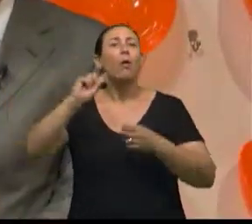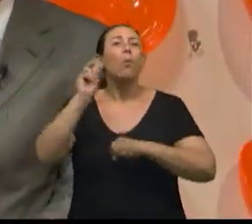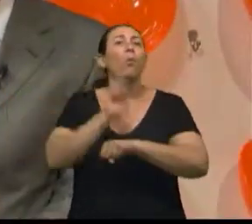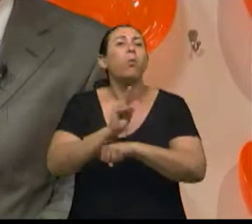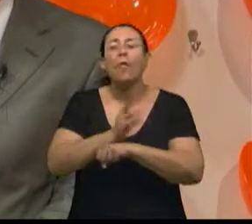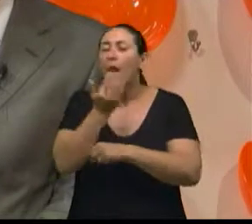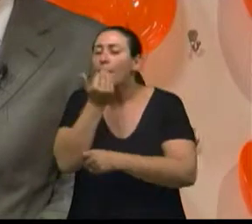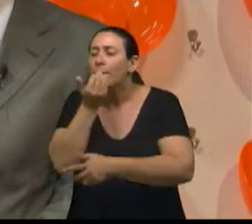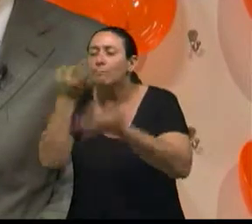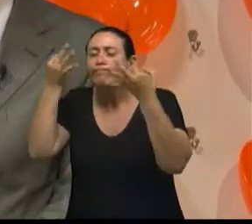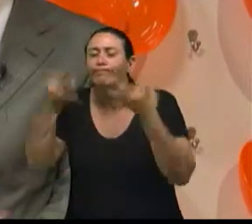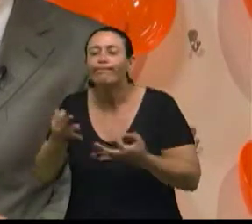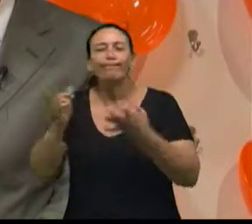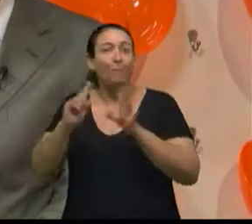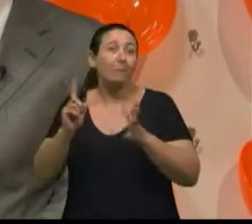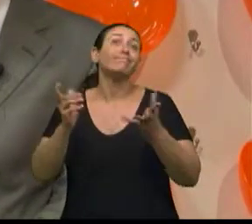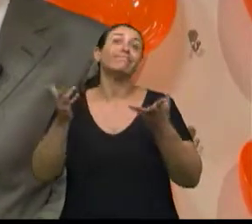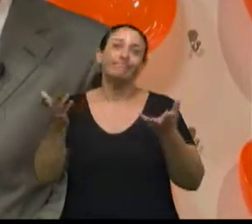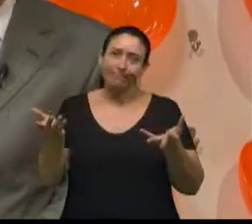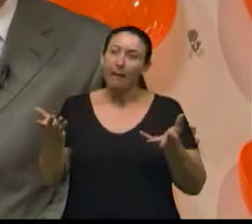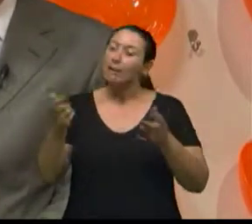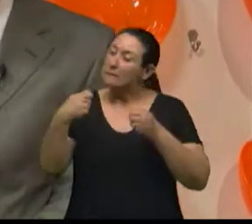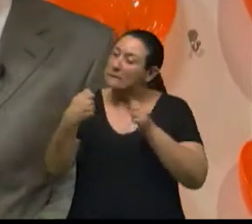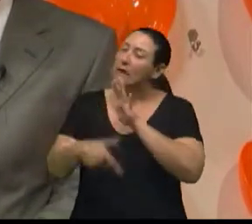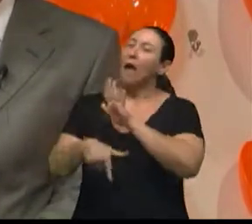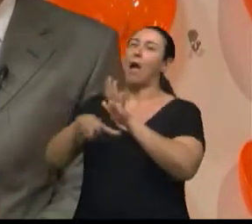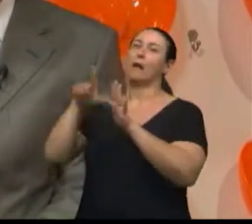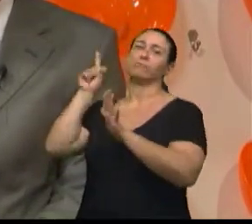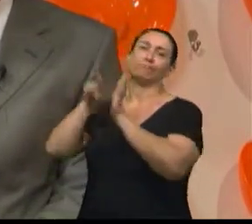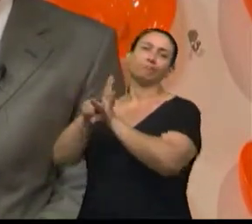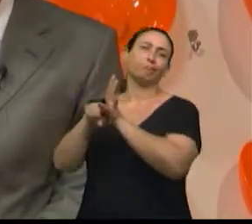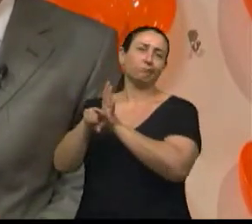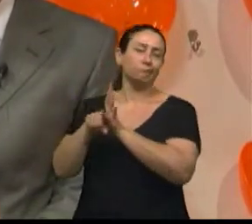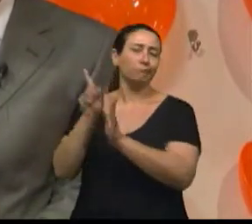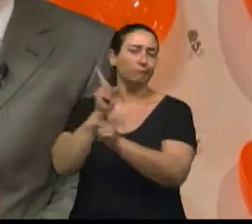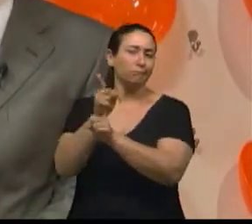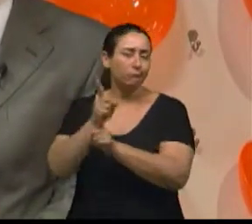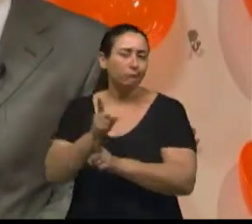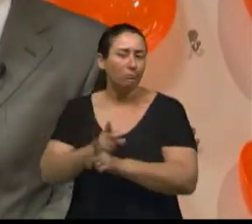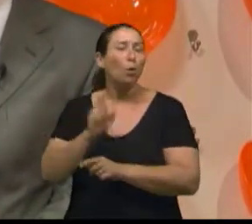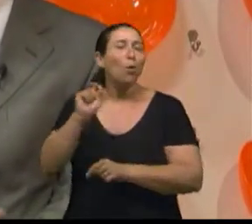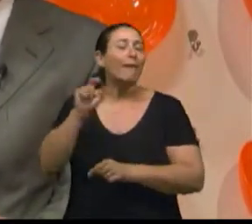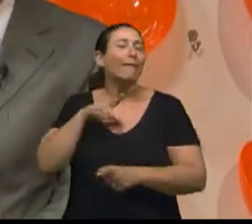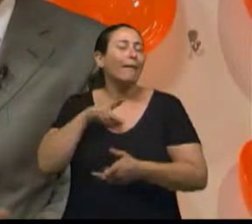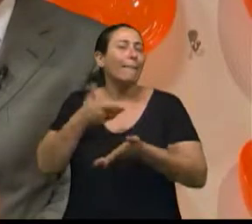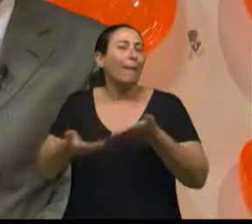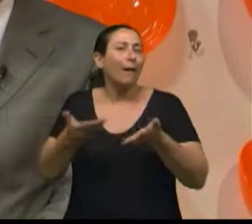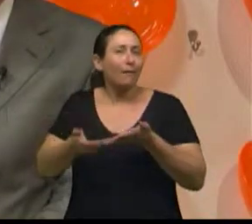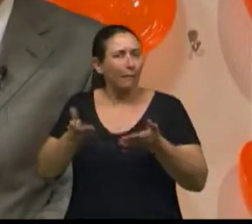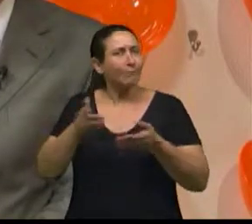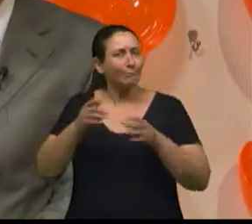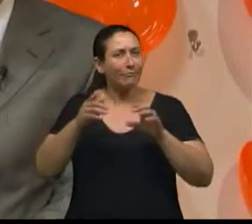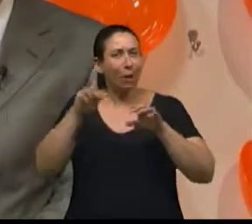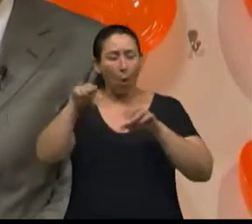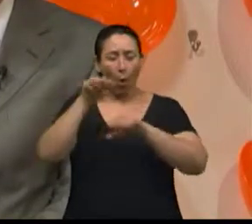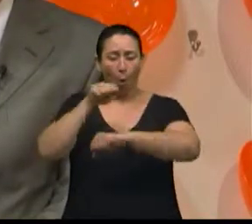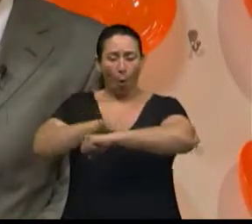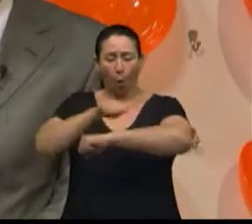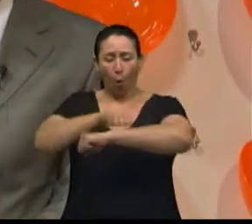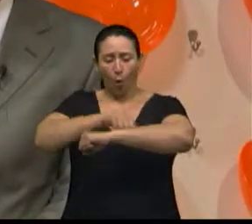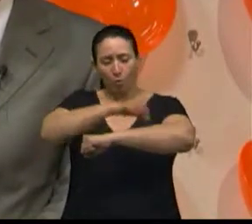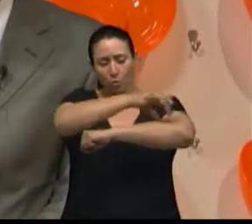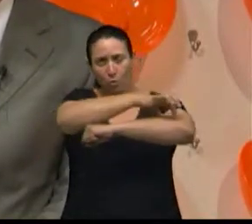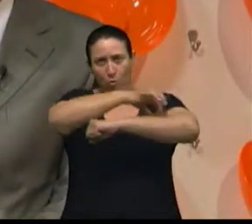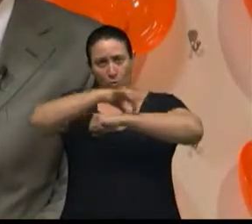já está autorizado a fazer esses exames antes para descobrir se já tem algum grau de perda da massa óssea. E essas são as pessoas que teriam